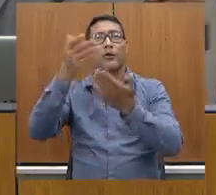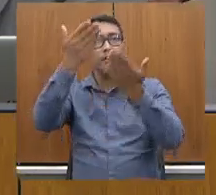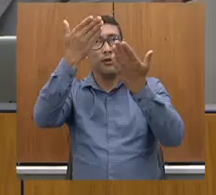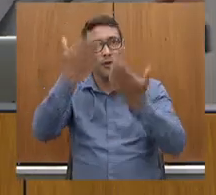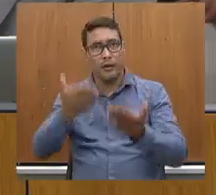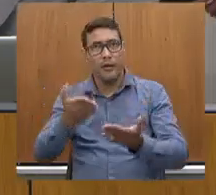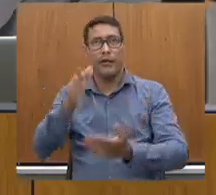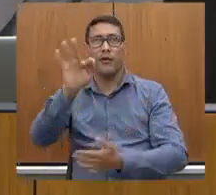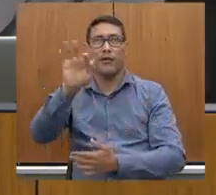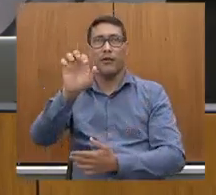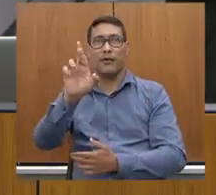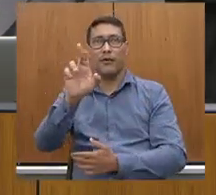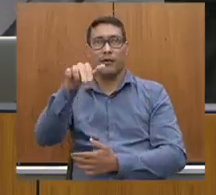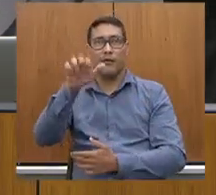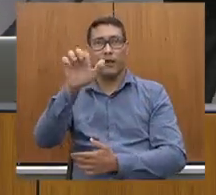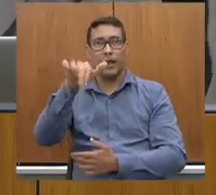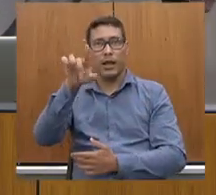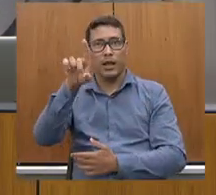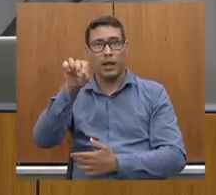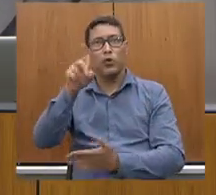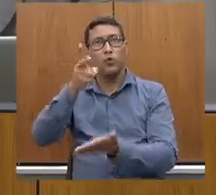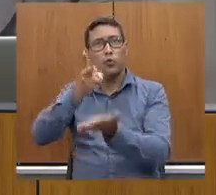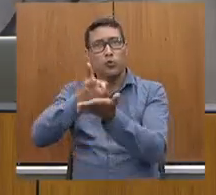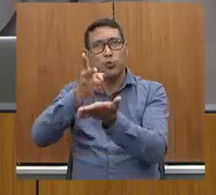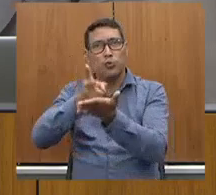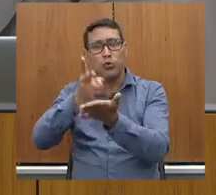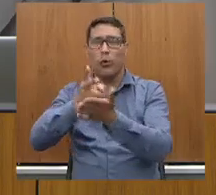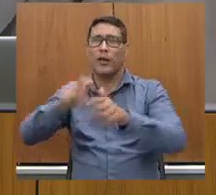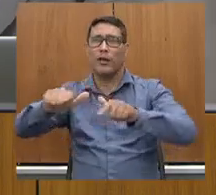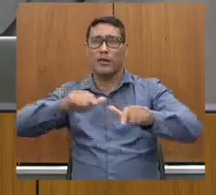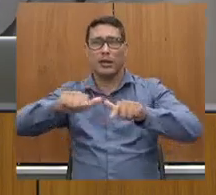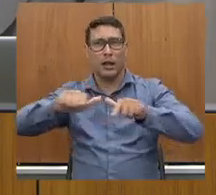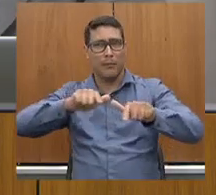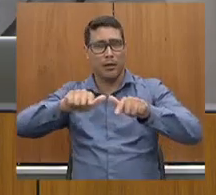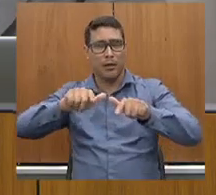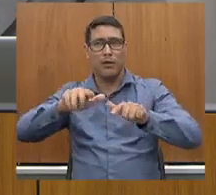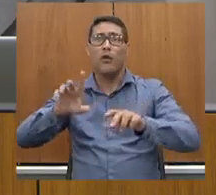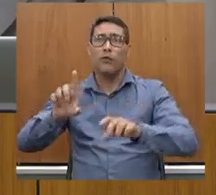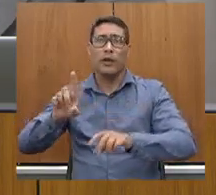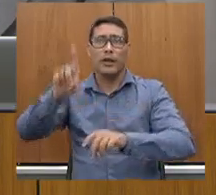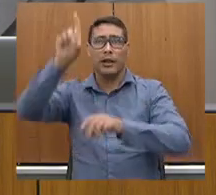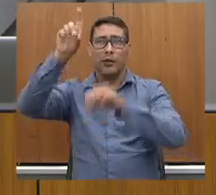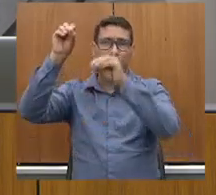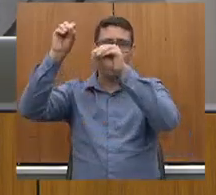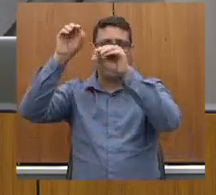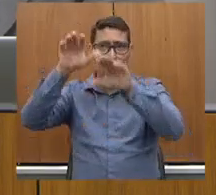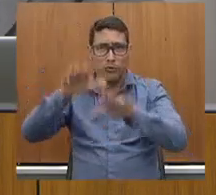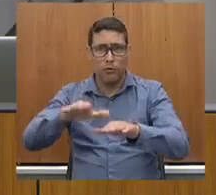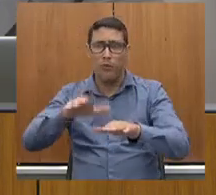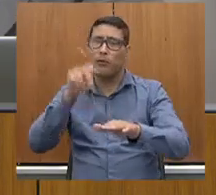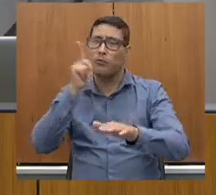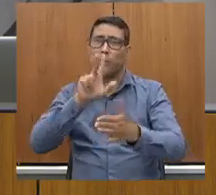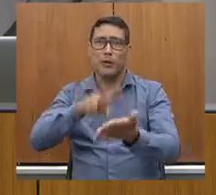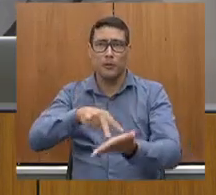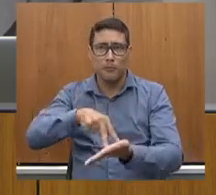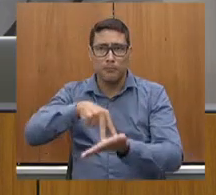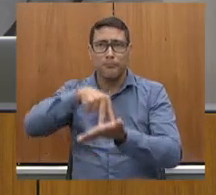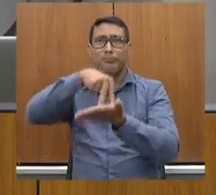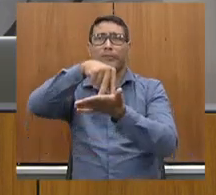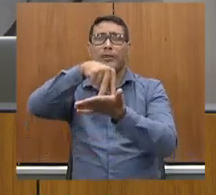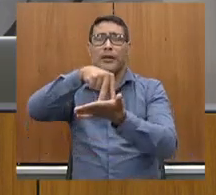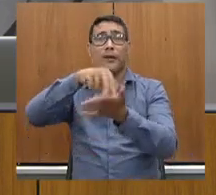continuasse essa luta. Deus que o levantou, a família dele, não é? Que o ajudou